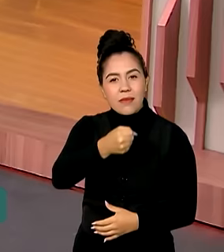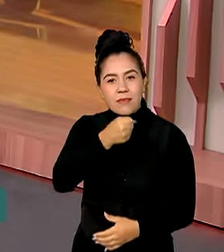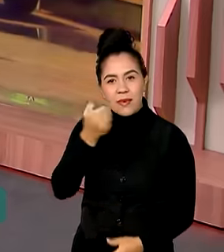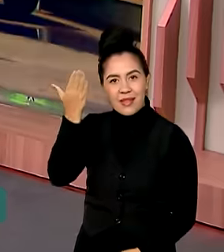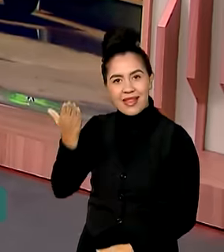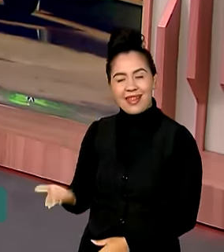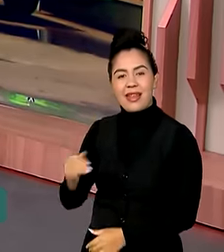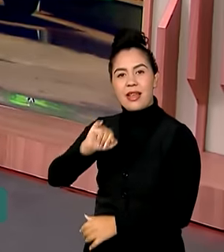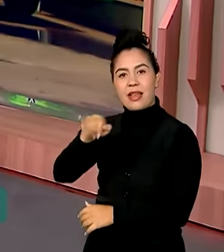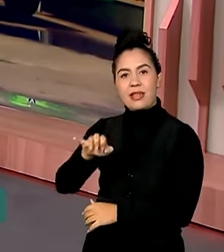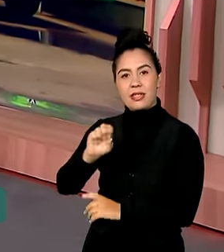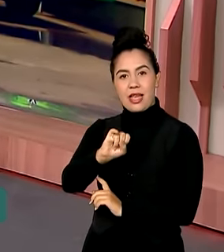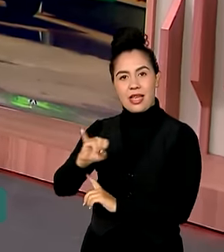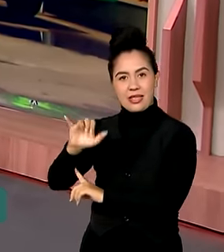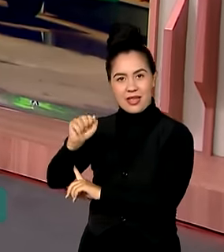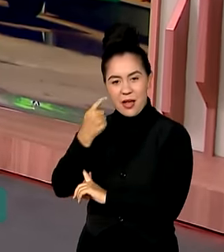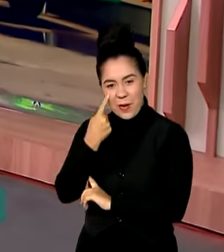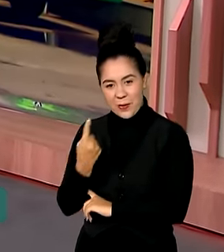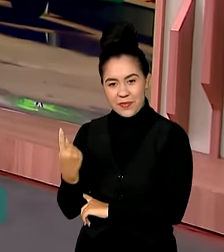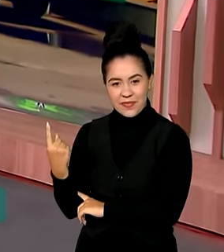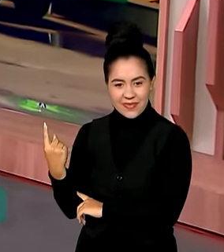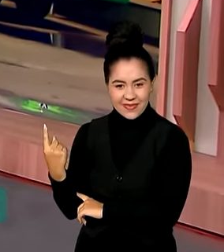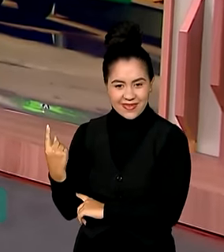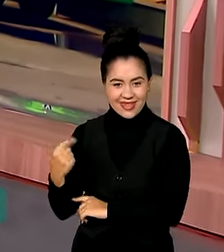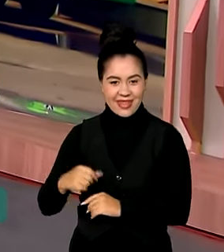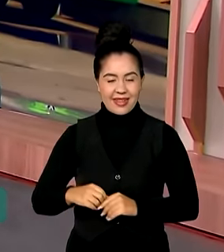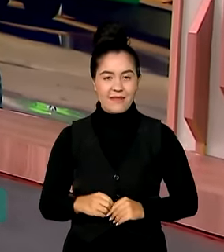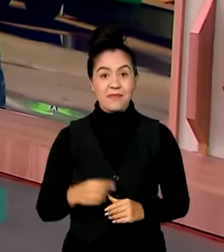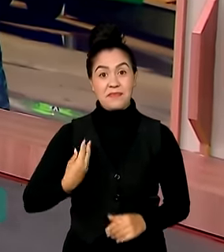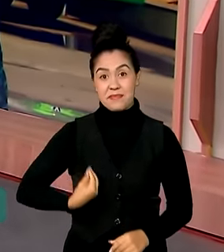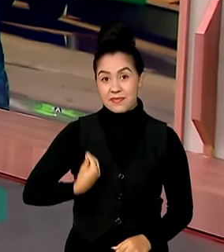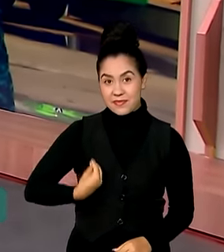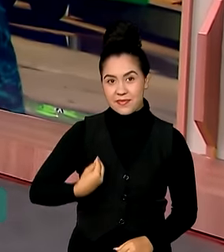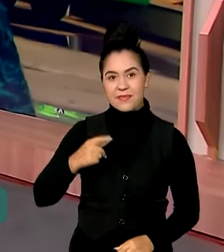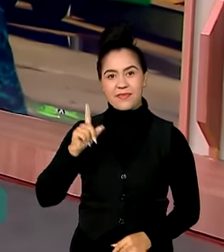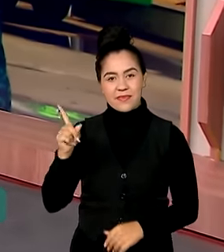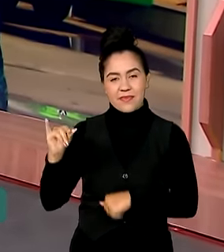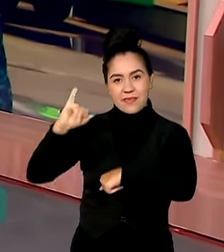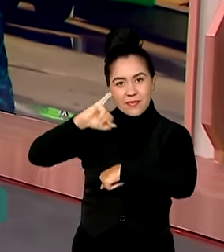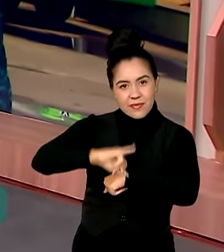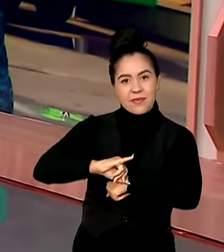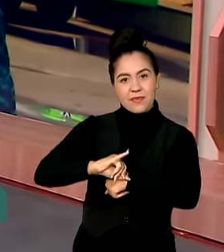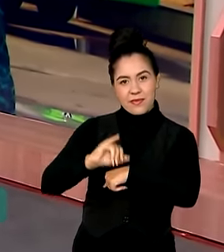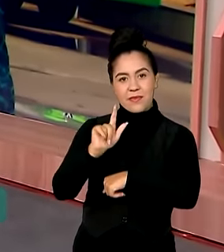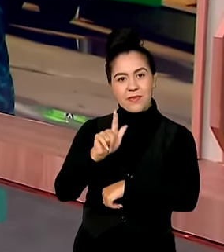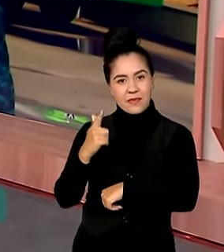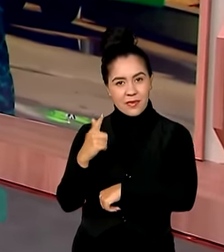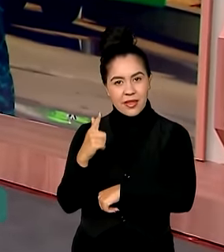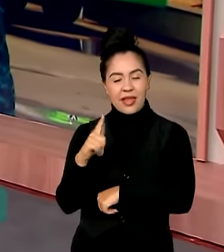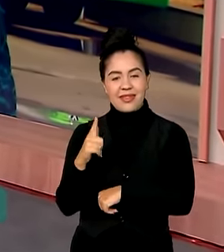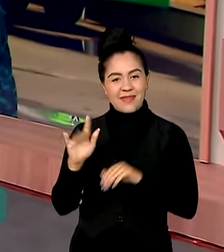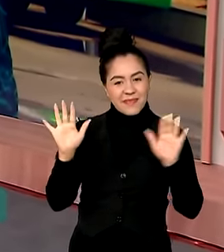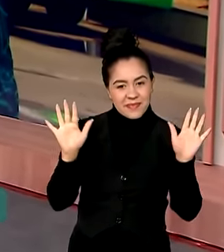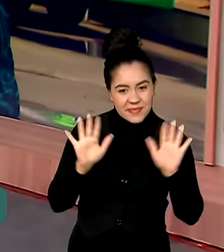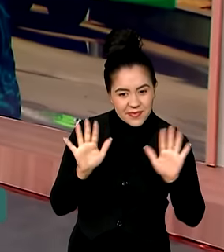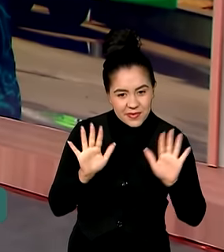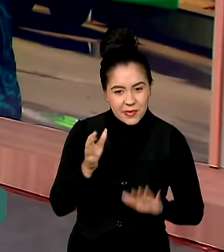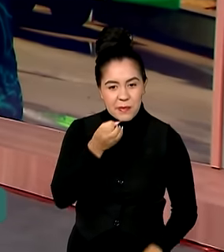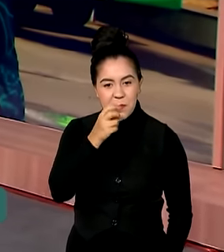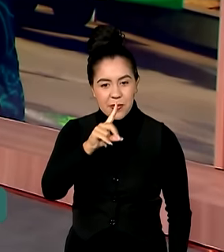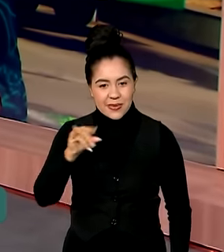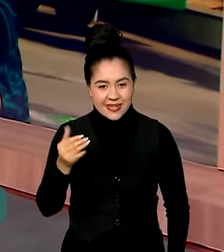detalhes é ela, a nossa repórter Jéssica Gonçalves, que está lá com todas as informações. Oi, Jéssica. Bom dia para você.